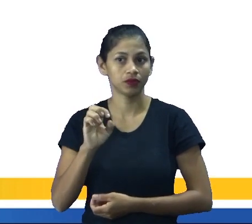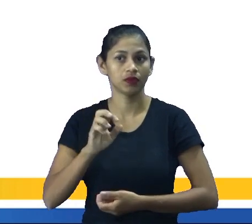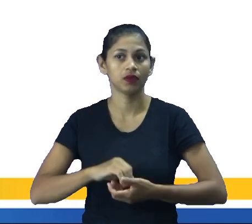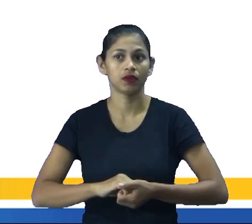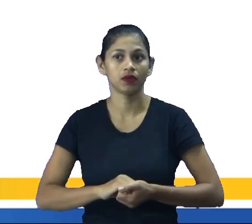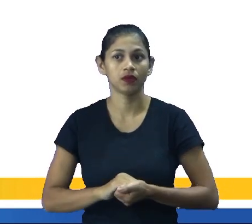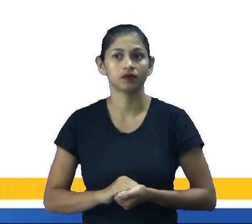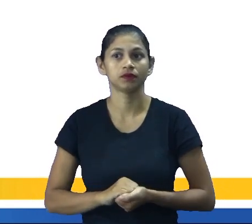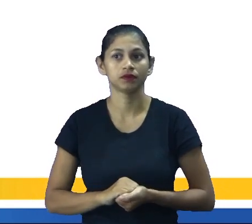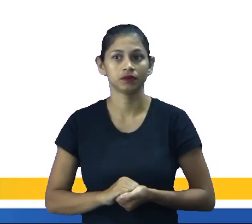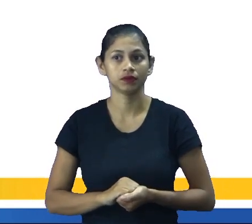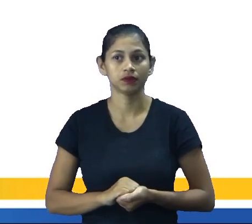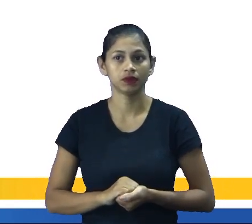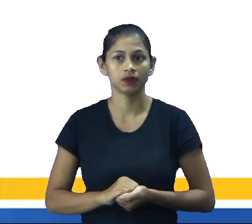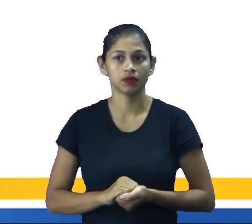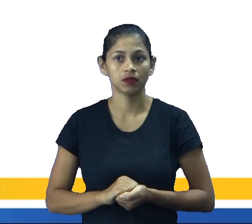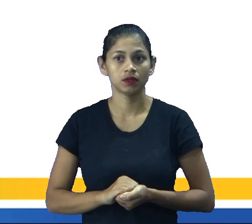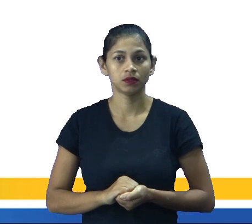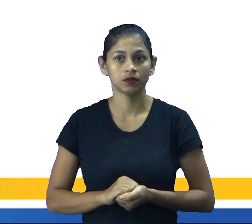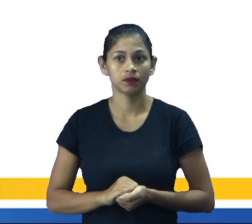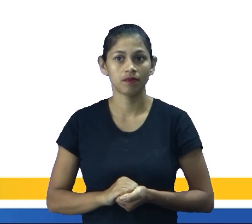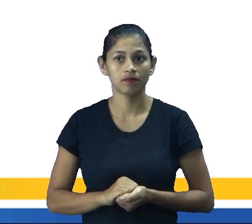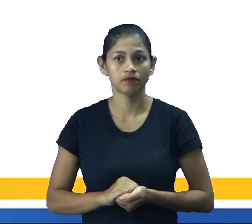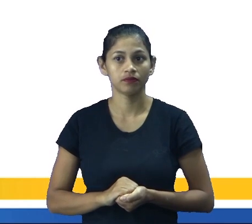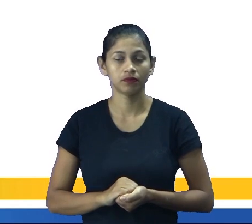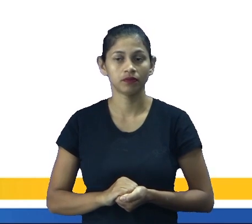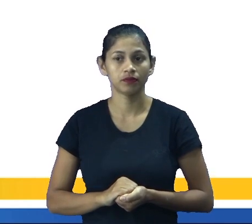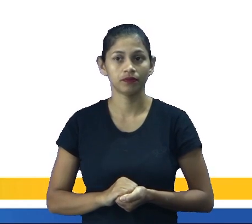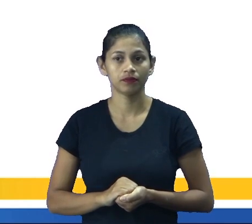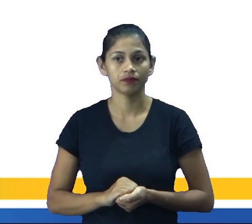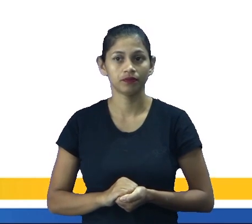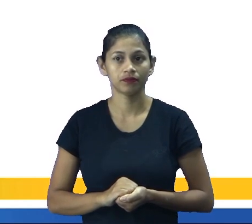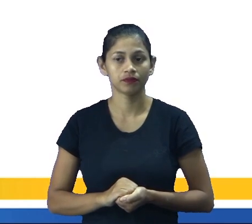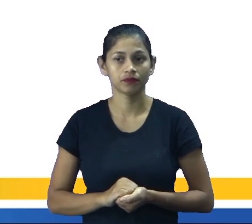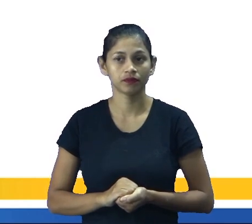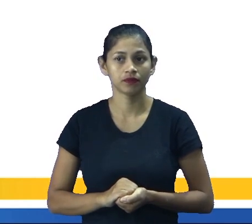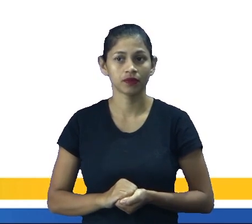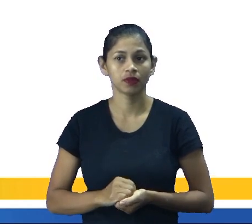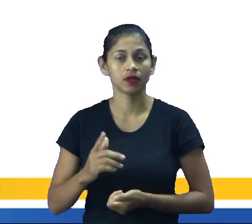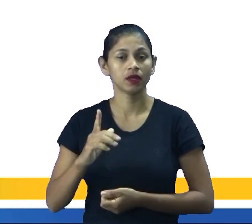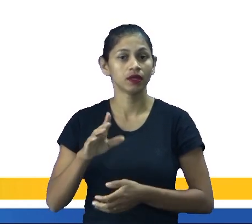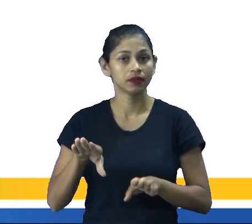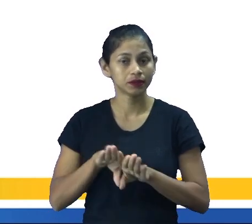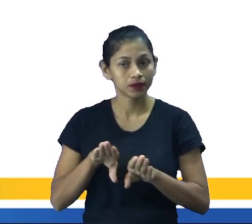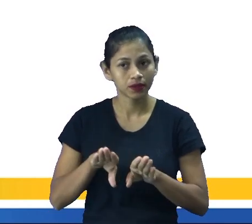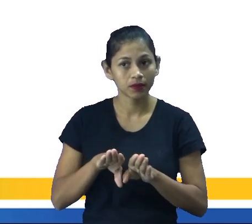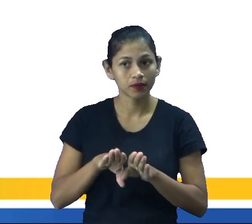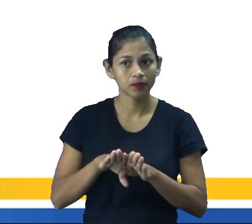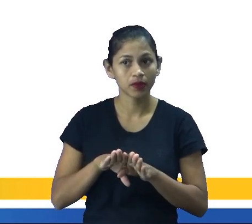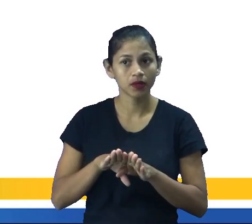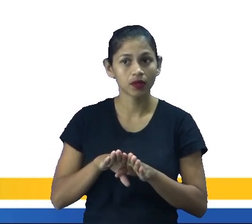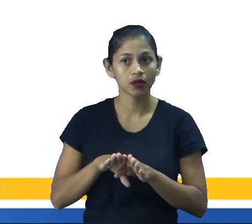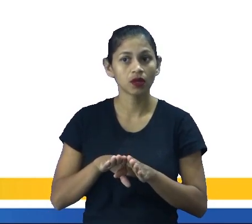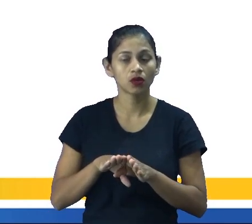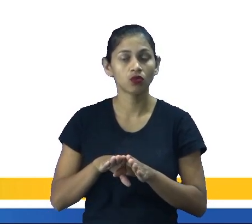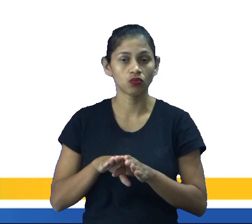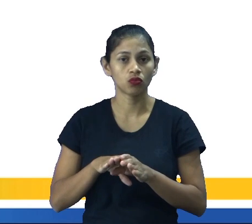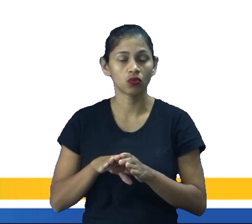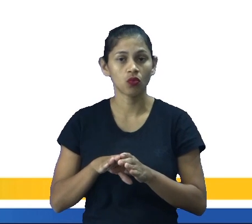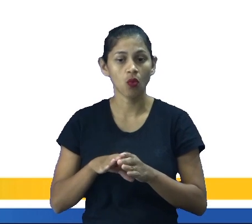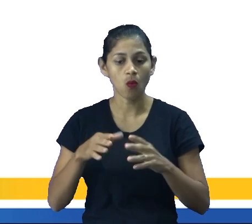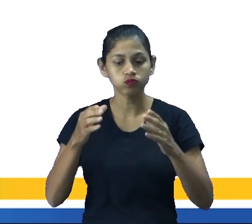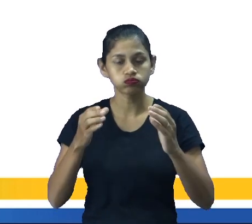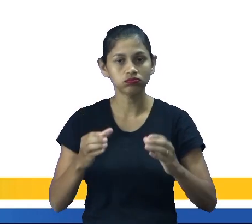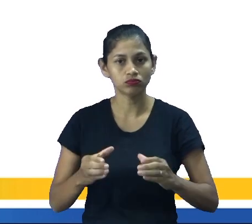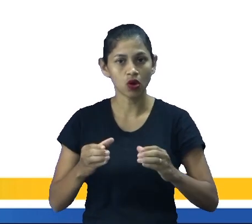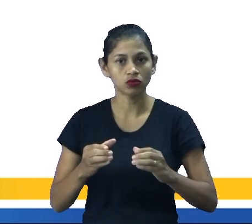deles, né? Os irlandeses, a maioria deles são ruivos. E o pote de ouro no fim do arco-íris. É uma crença que